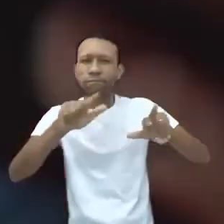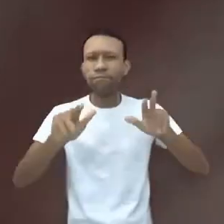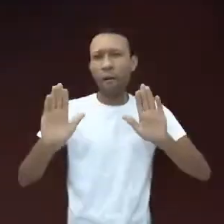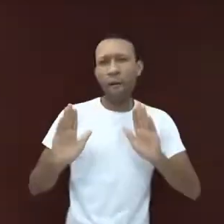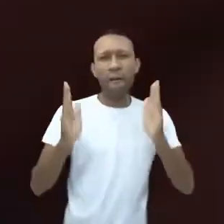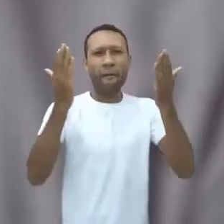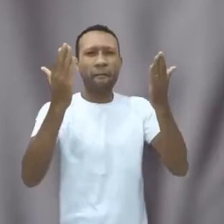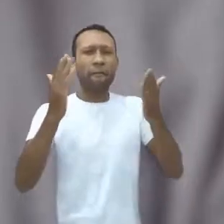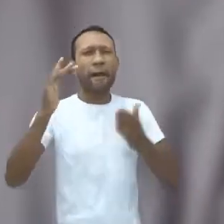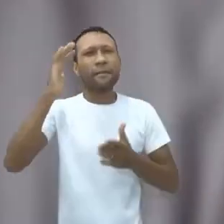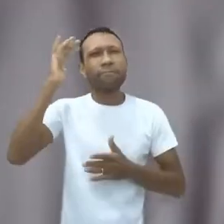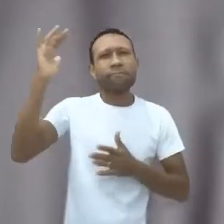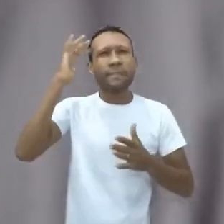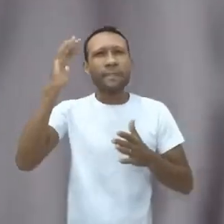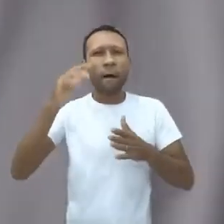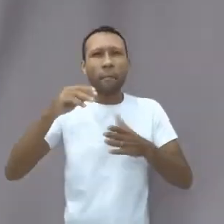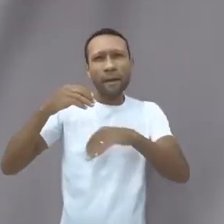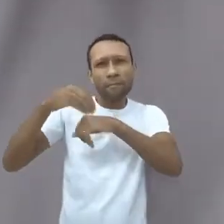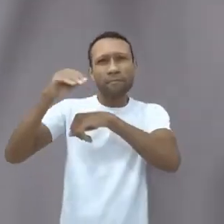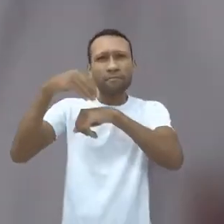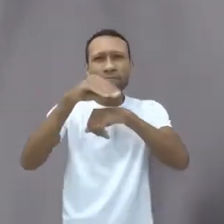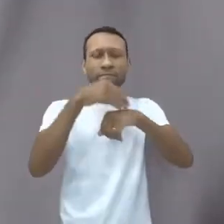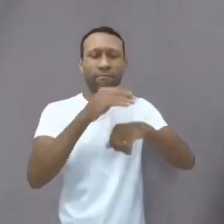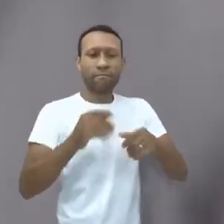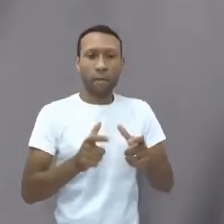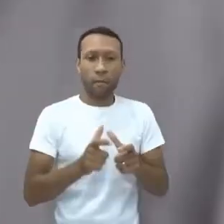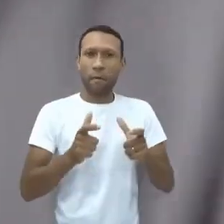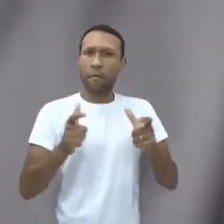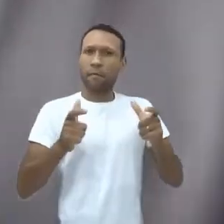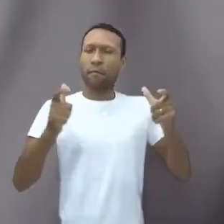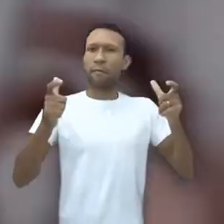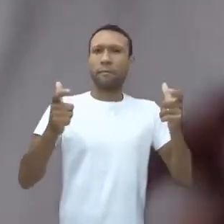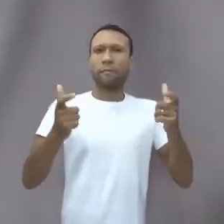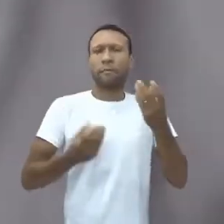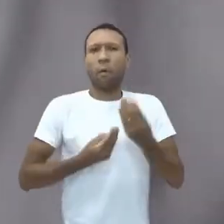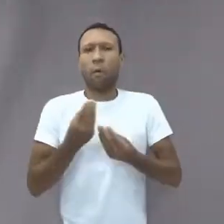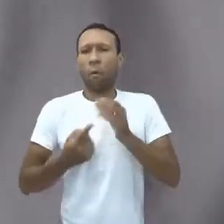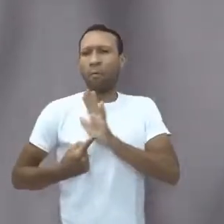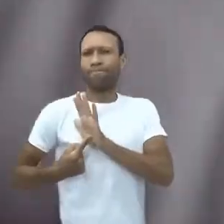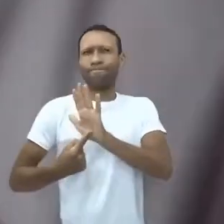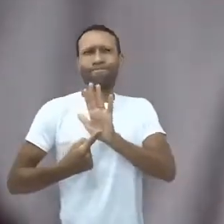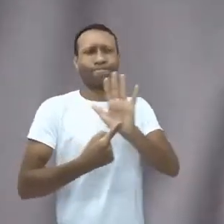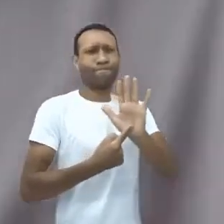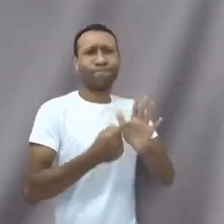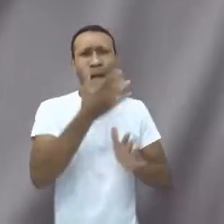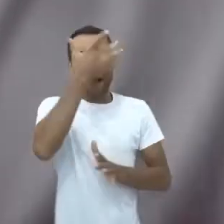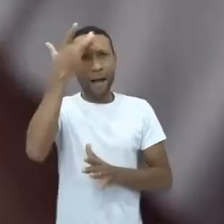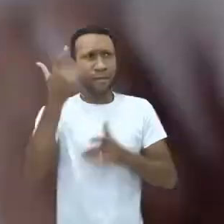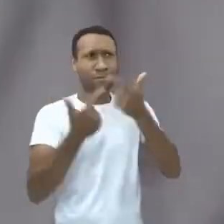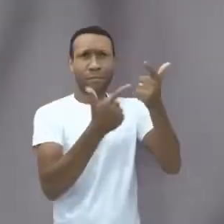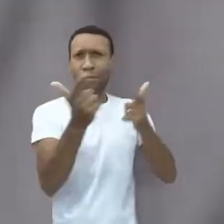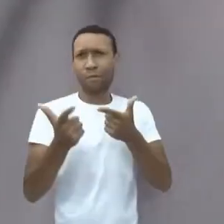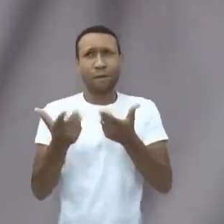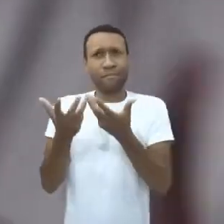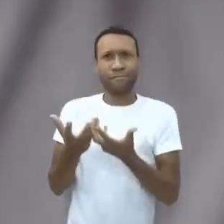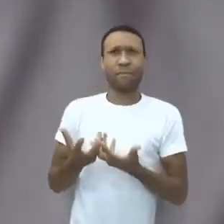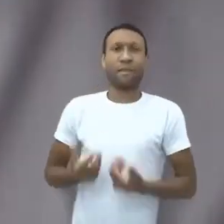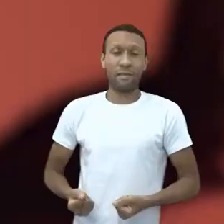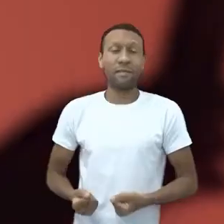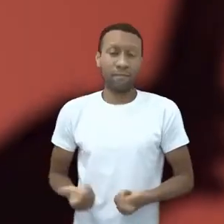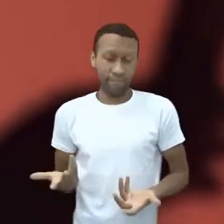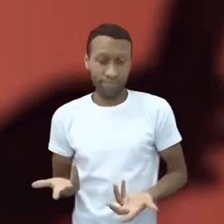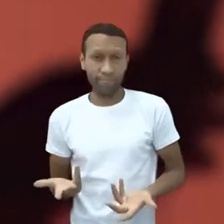Canal Futuro encomendou para a nossa produtora Base 1 Filmes que criasse um projeto, um programa avaliando, investigando,